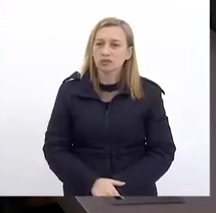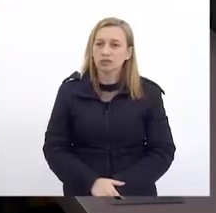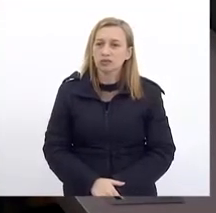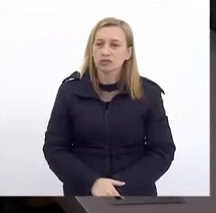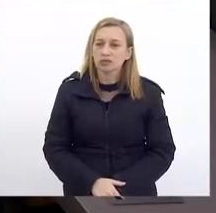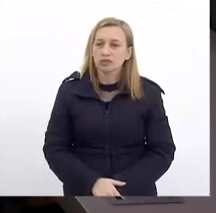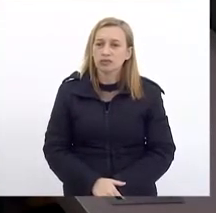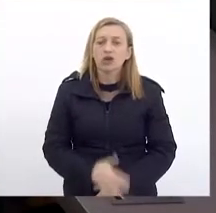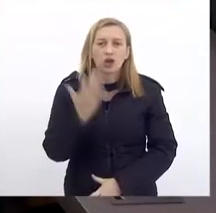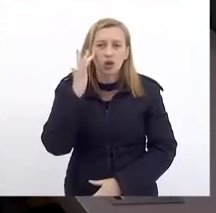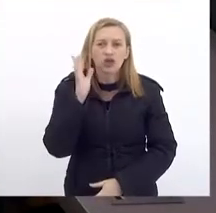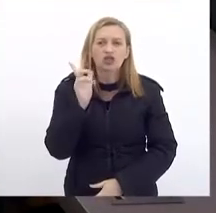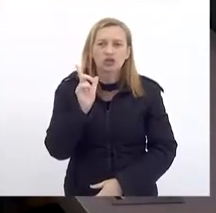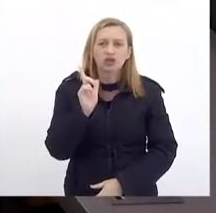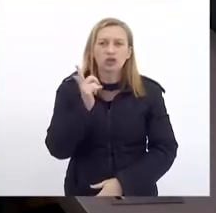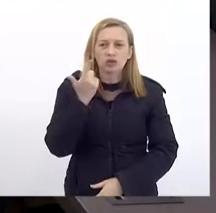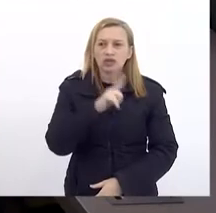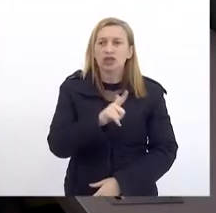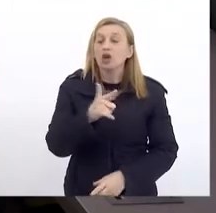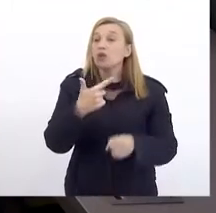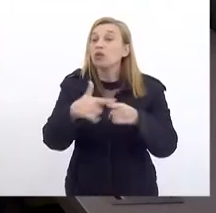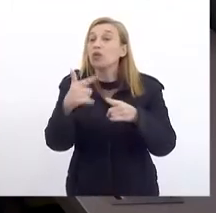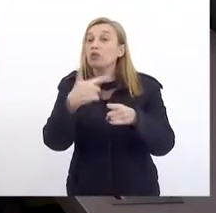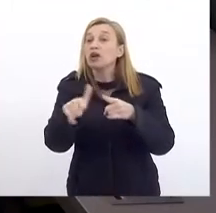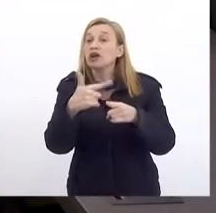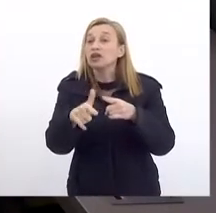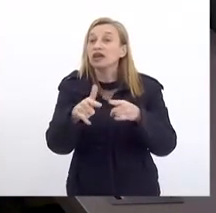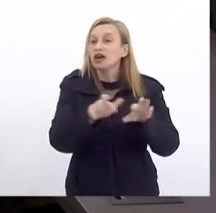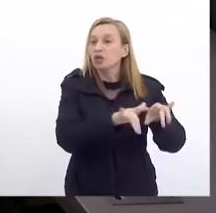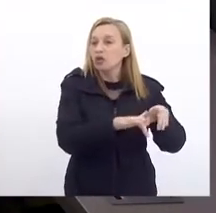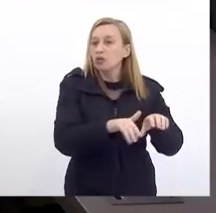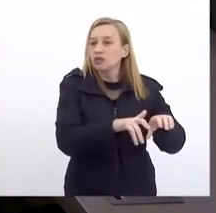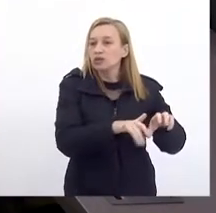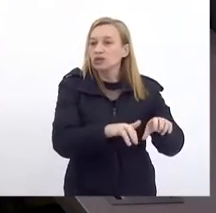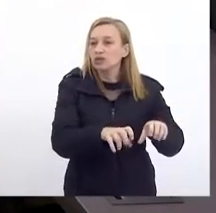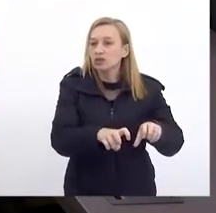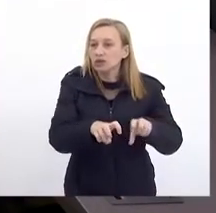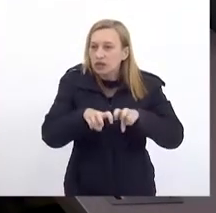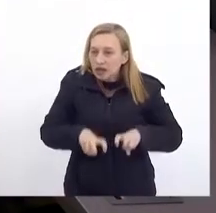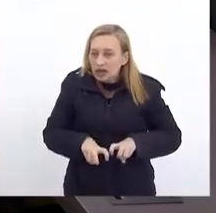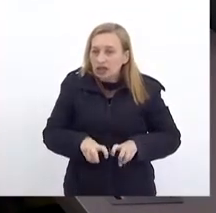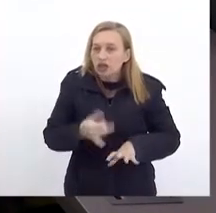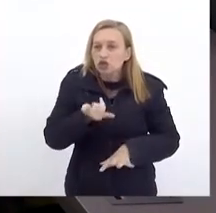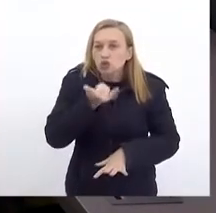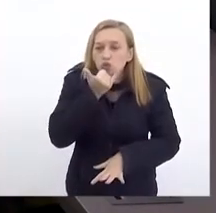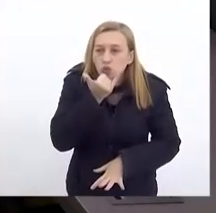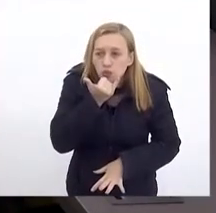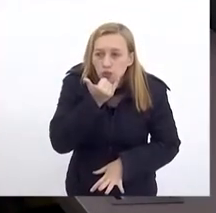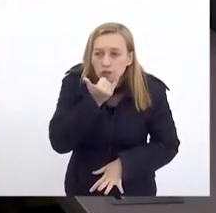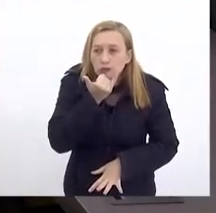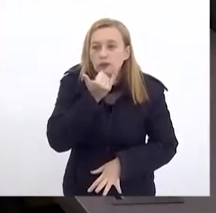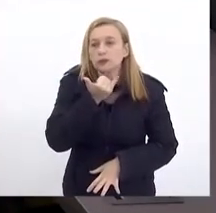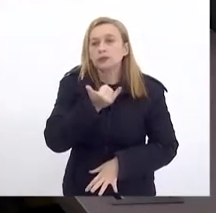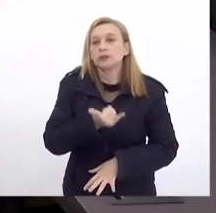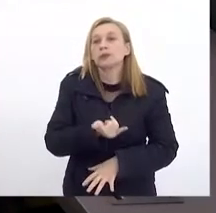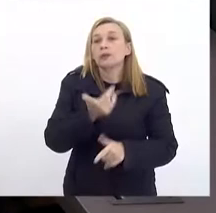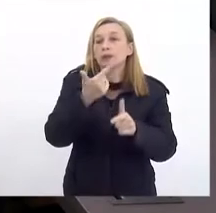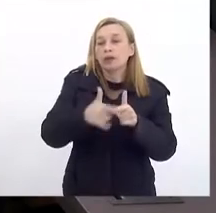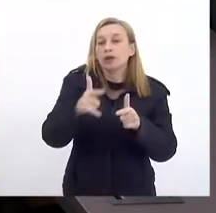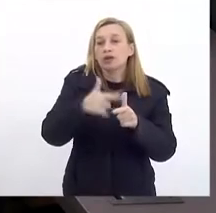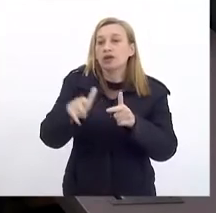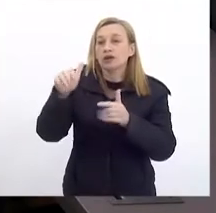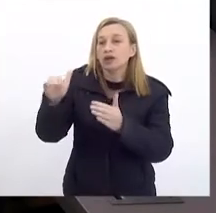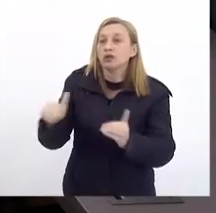Eu acho que agora foi O problema estava entre o computador e a cadeira Desculpa O problema era o